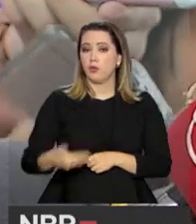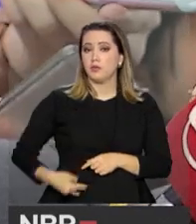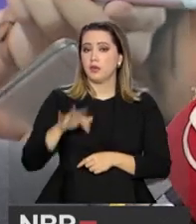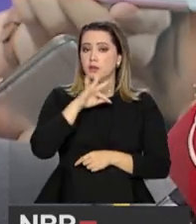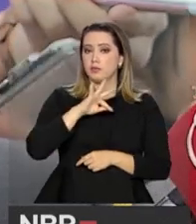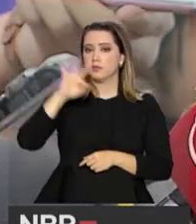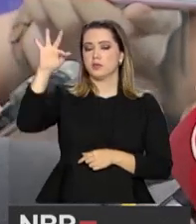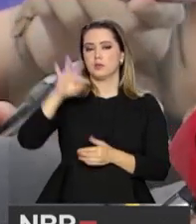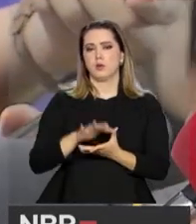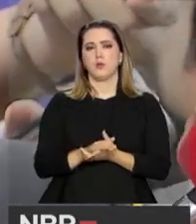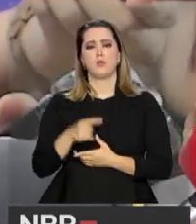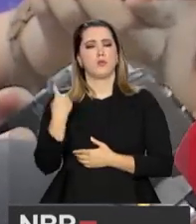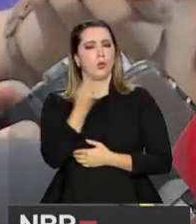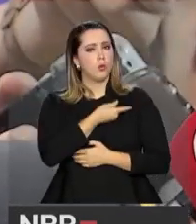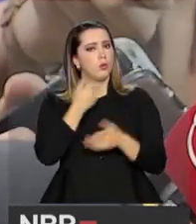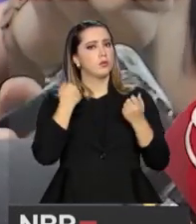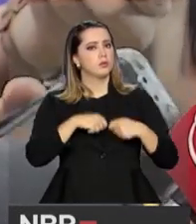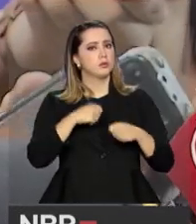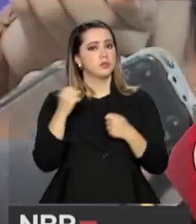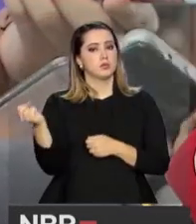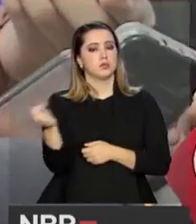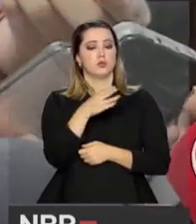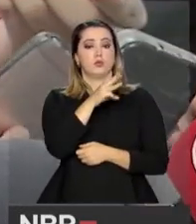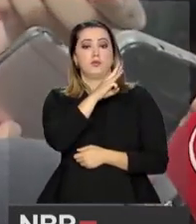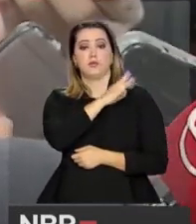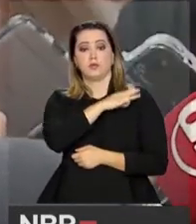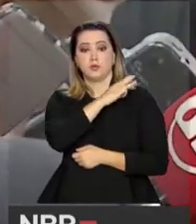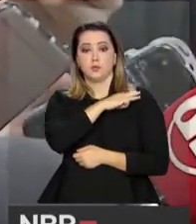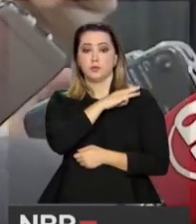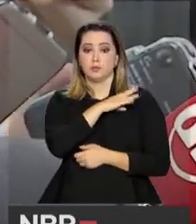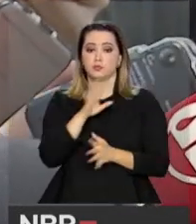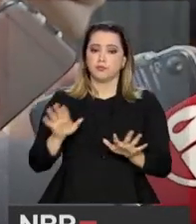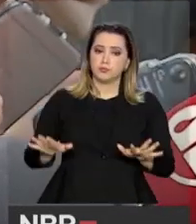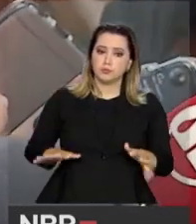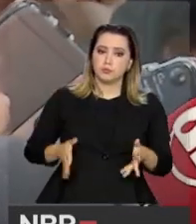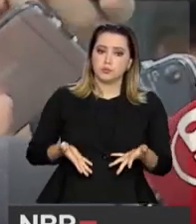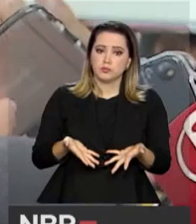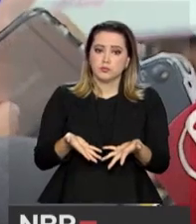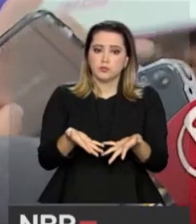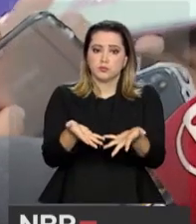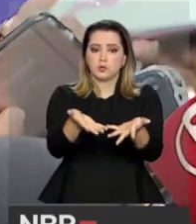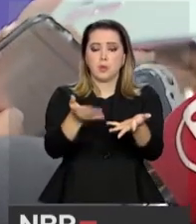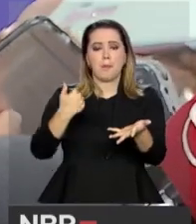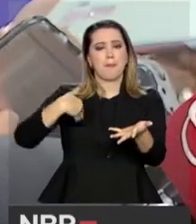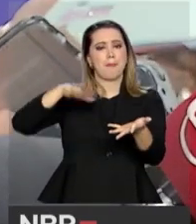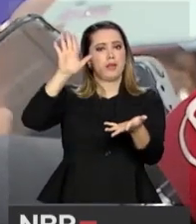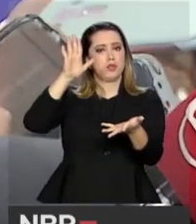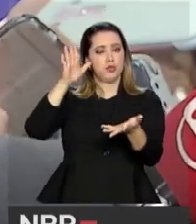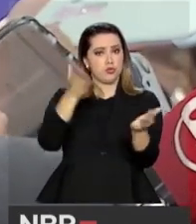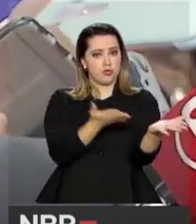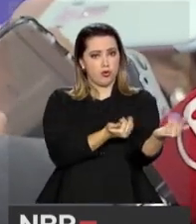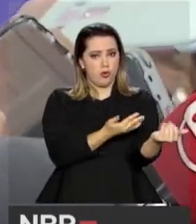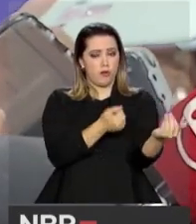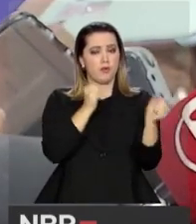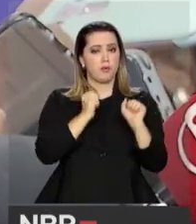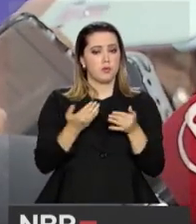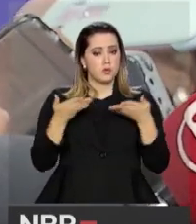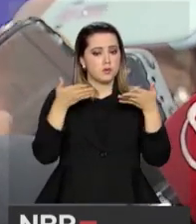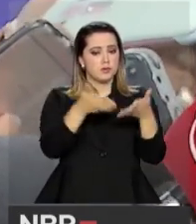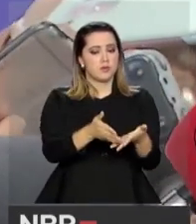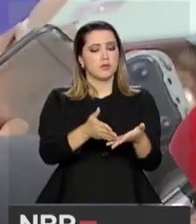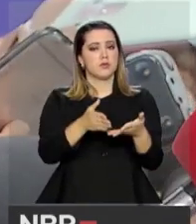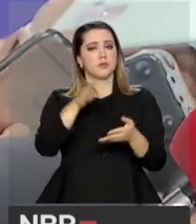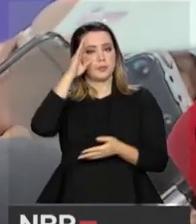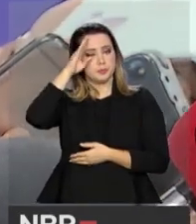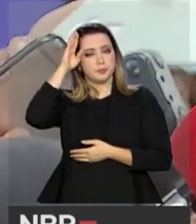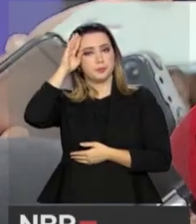precisa priorizar a reforma do ensino médio e a motivação para que mais jovens se dirijam à educação